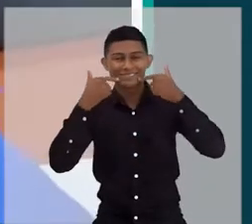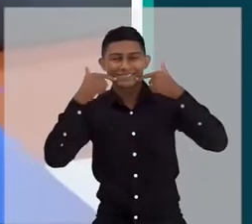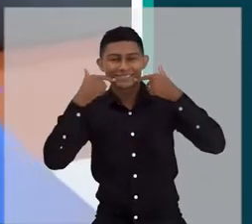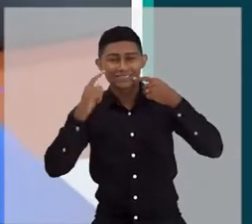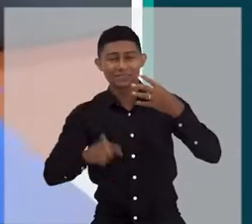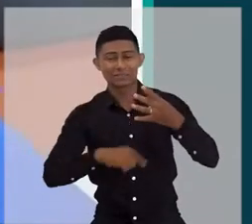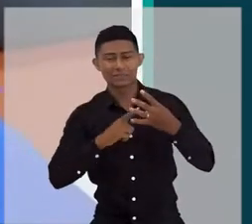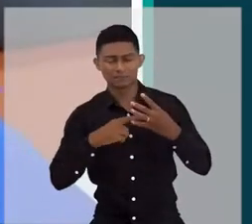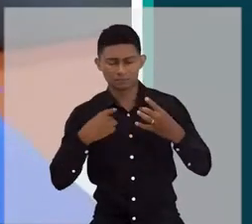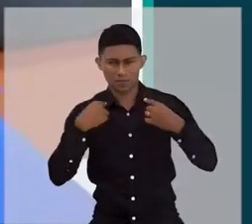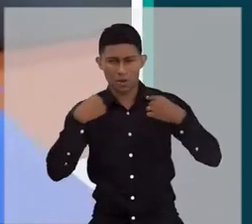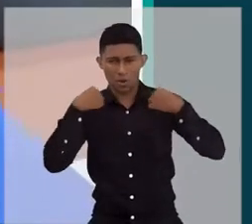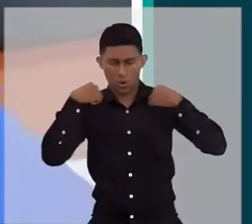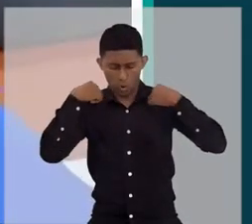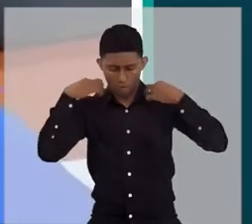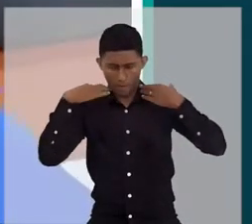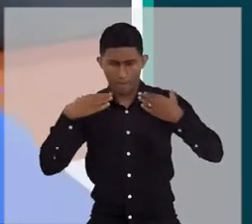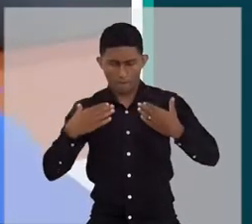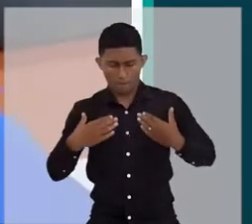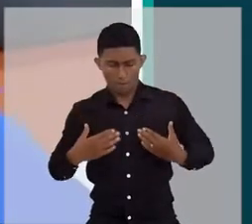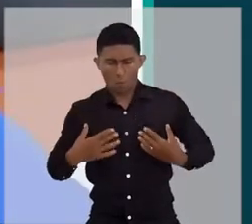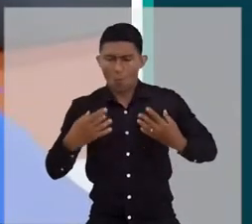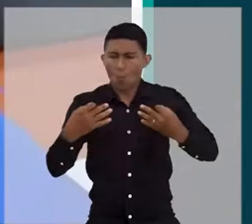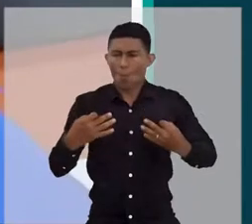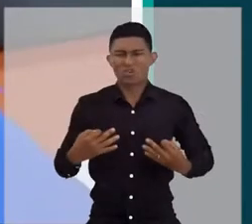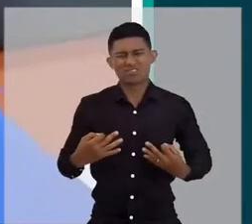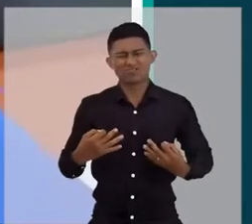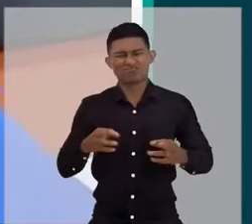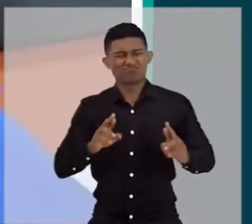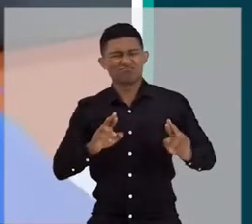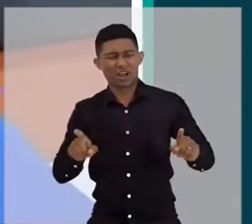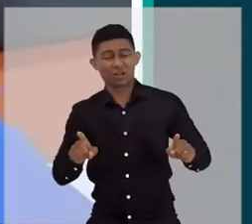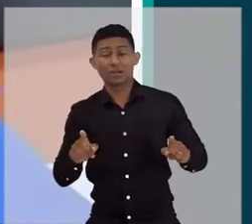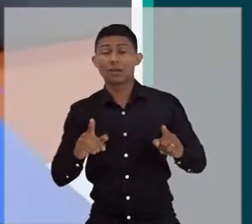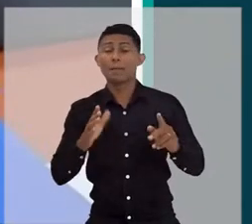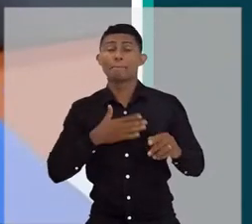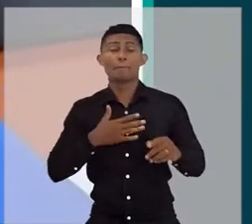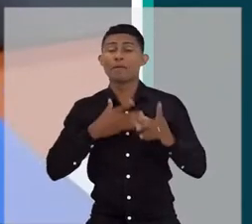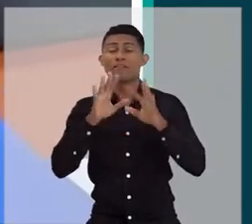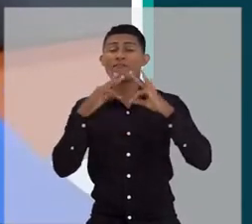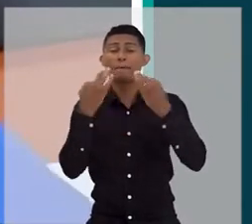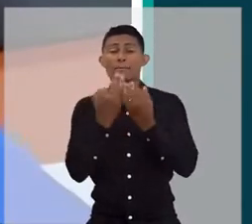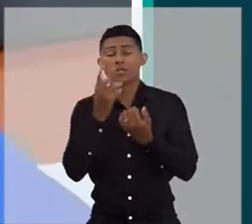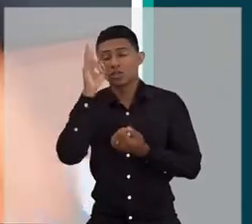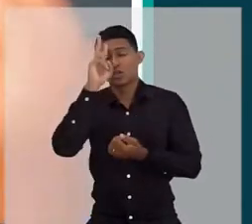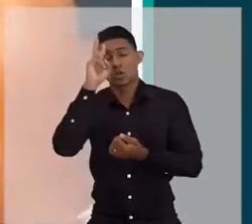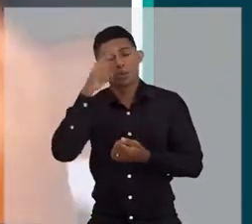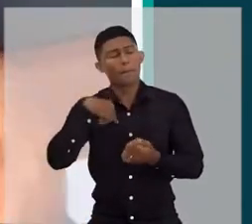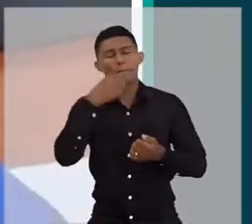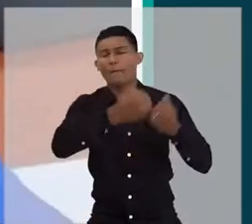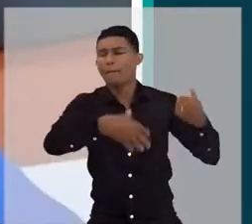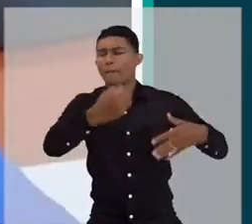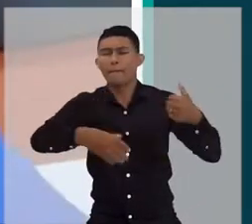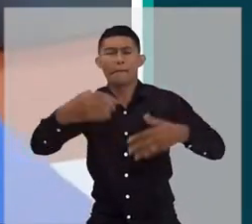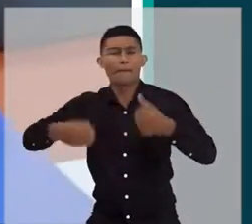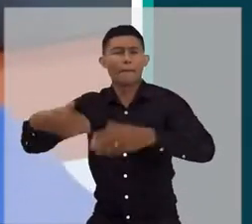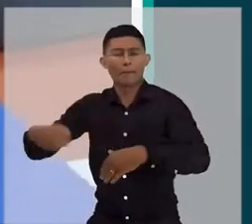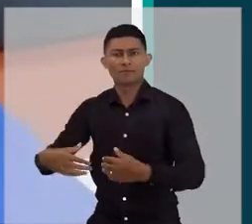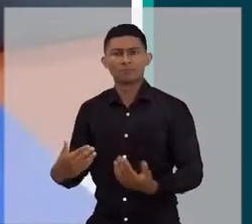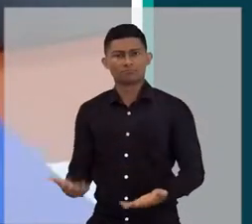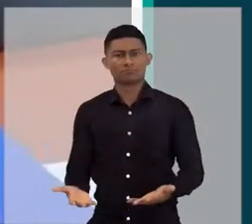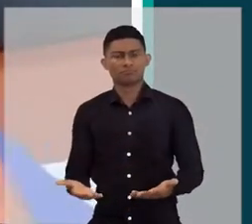gosto de roupas formais, e quero falar sobre o meu lifestyle com a minha família. E aí, essa jornalista, que é uma